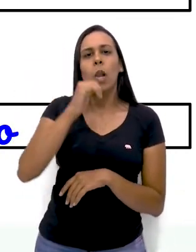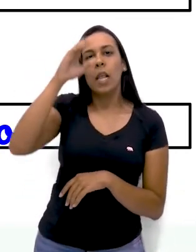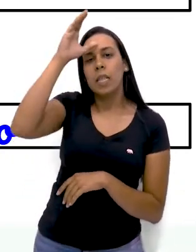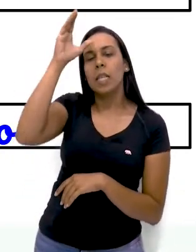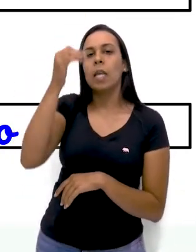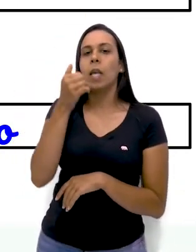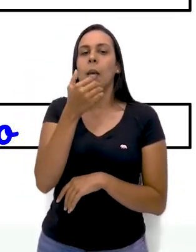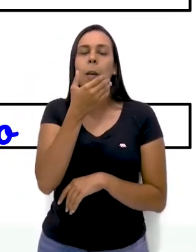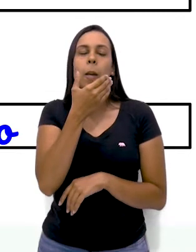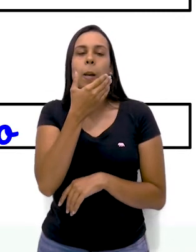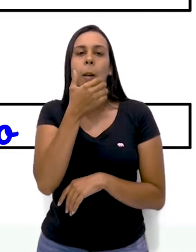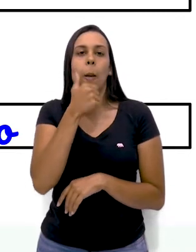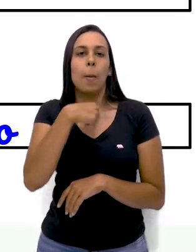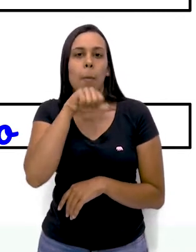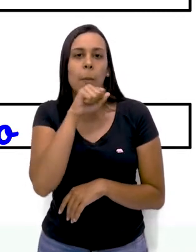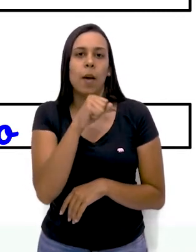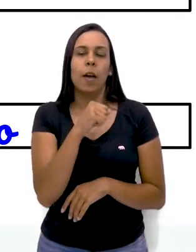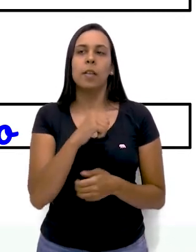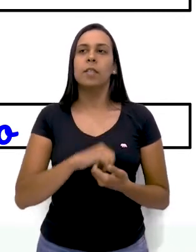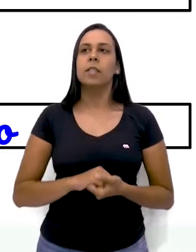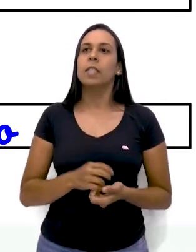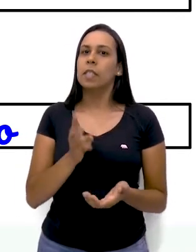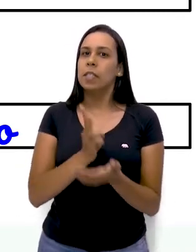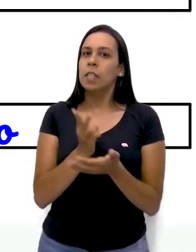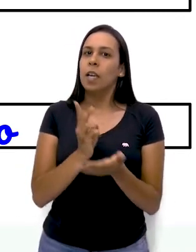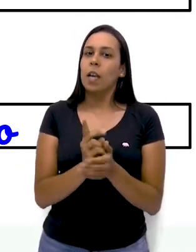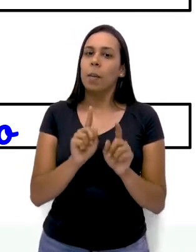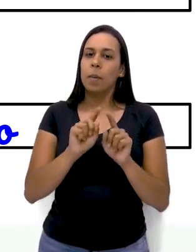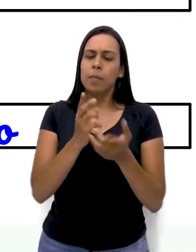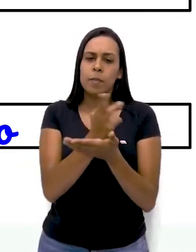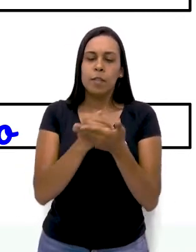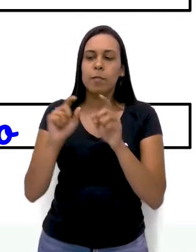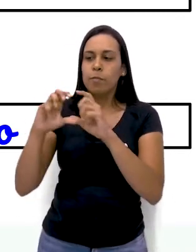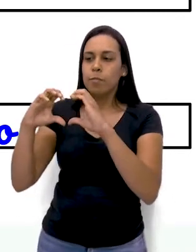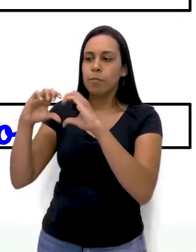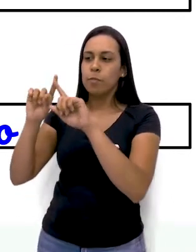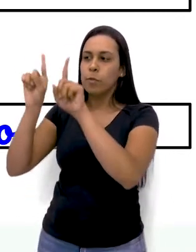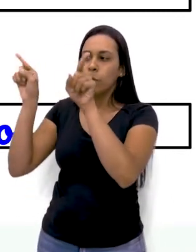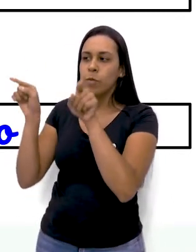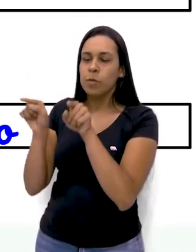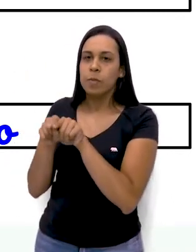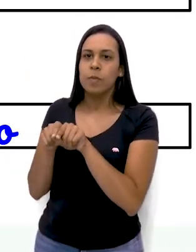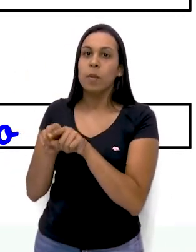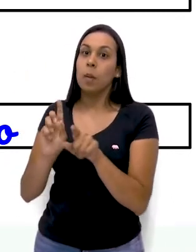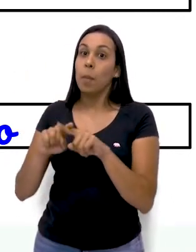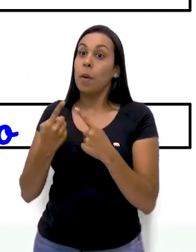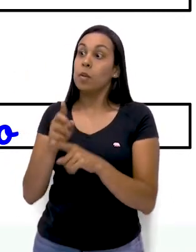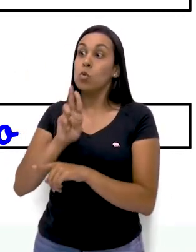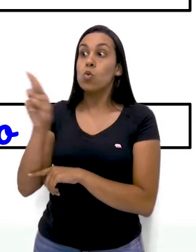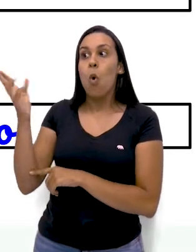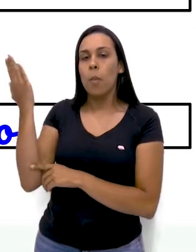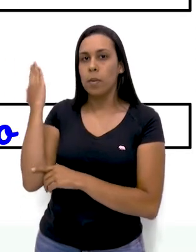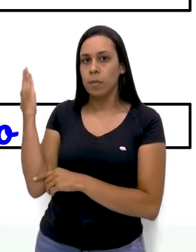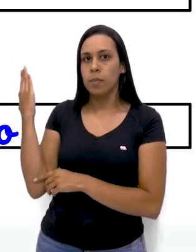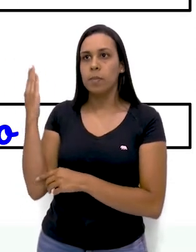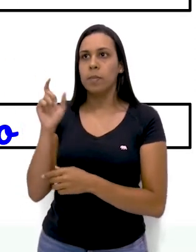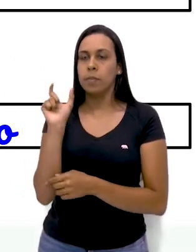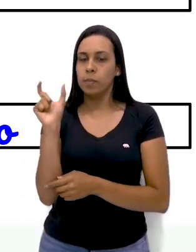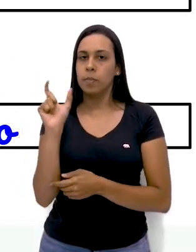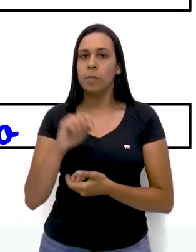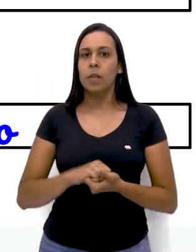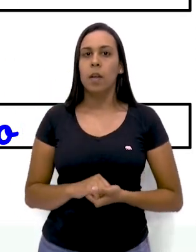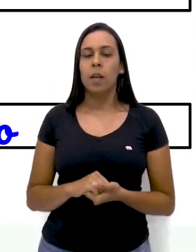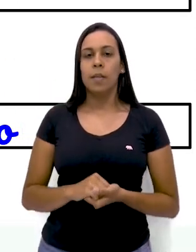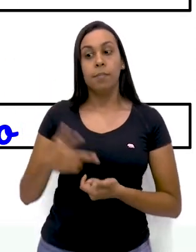recadinho pra mamãe, né? Isso. E a gente sempre faz o desenho do coração. Mas aqui está escrita da palavra, ok? E aí,